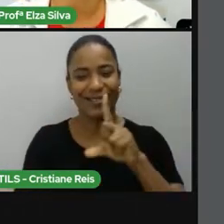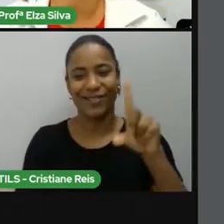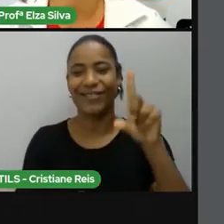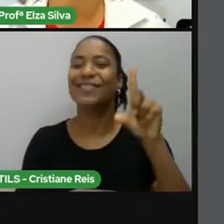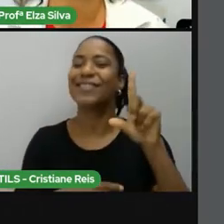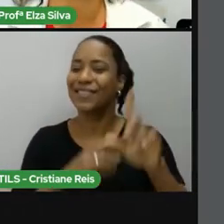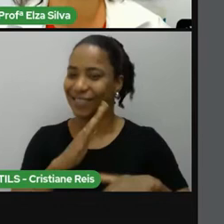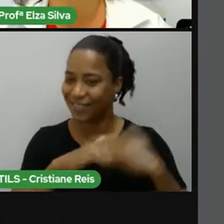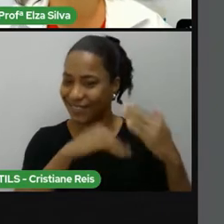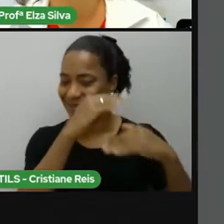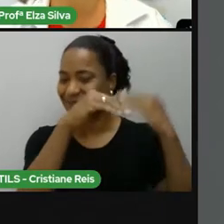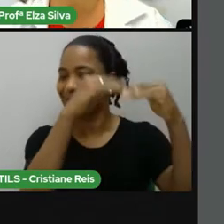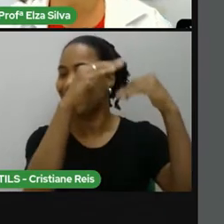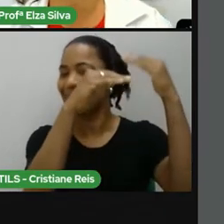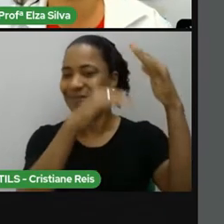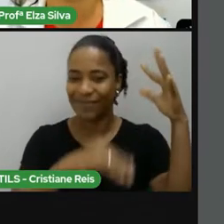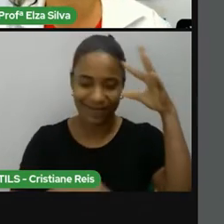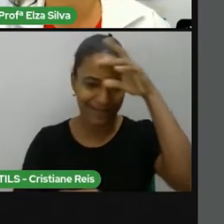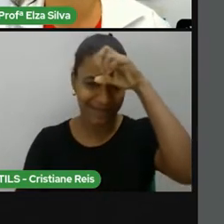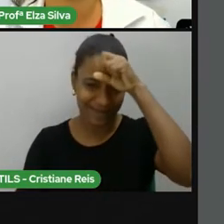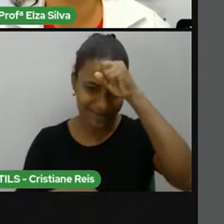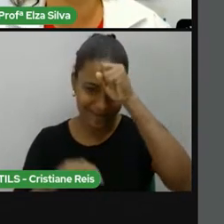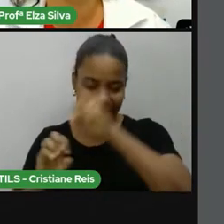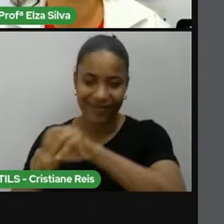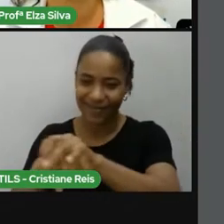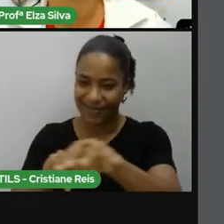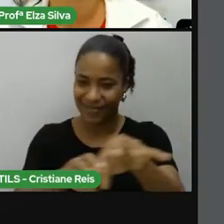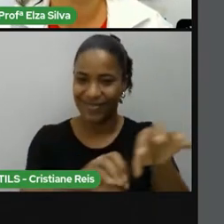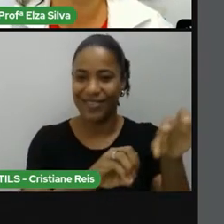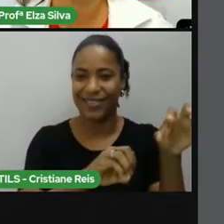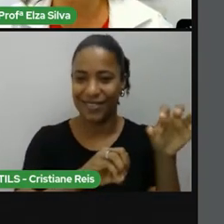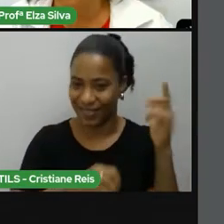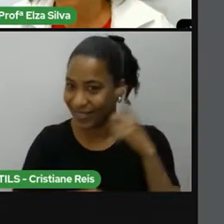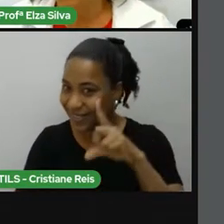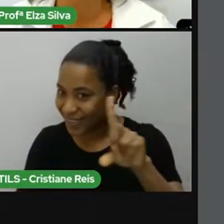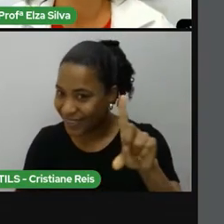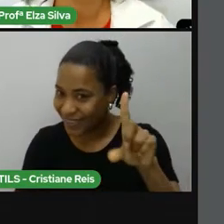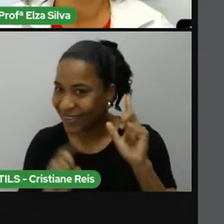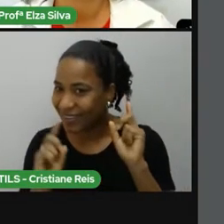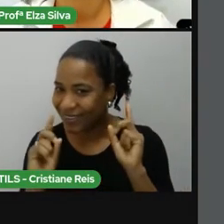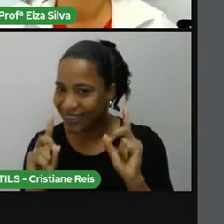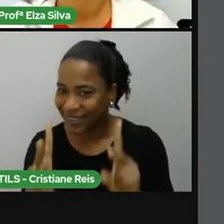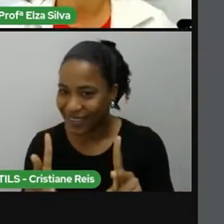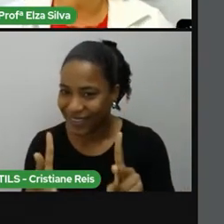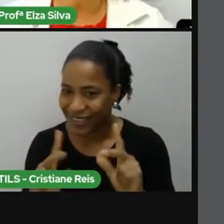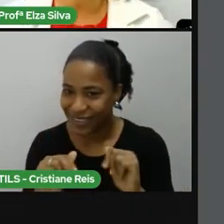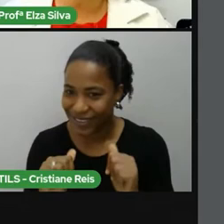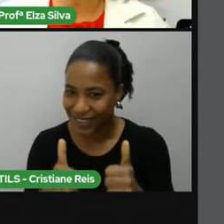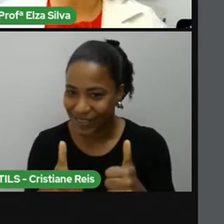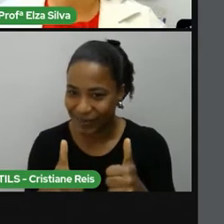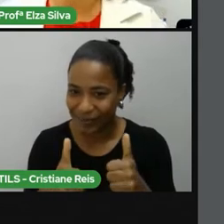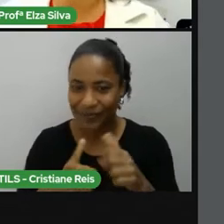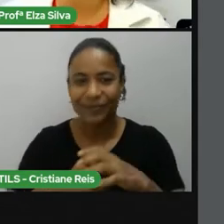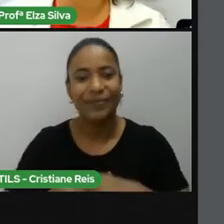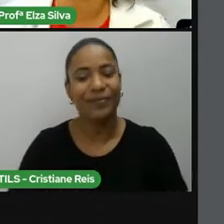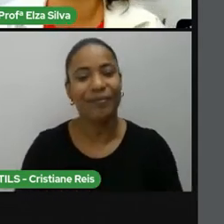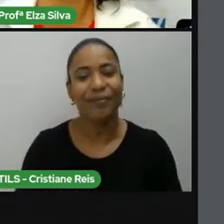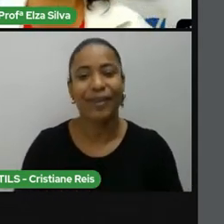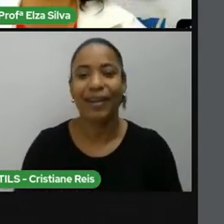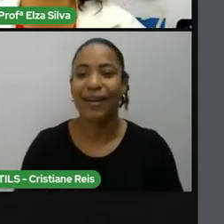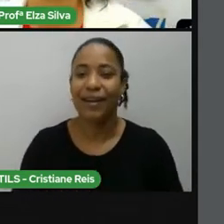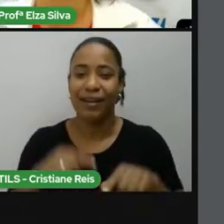nessa nova maneira de ensinar e de aprender. Ok? E a organização do nosso